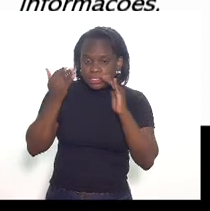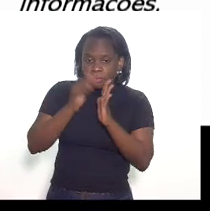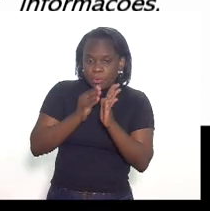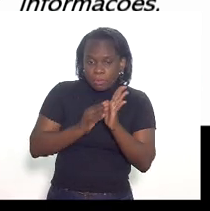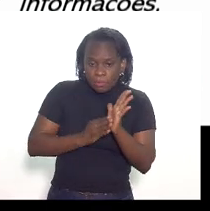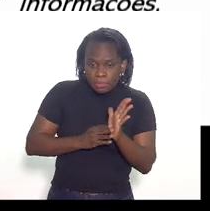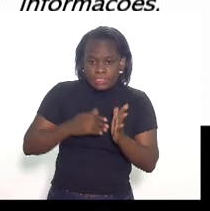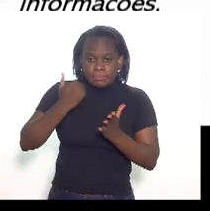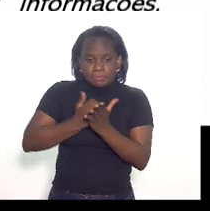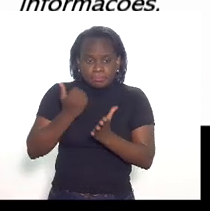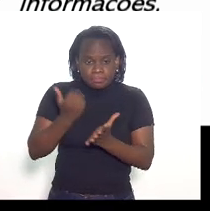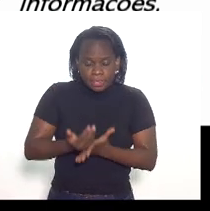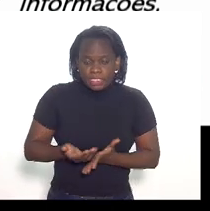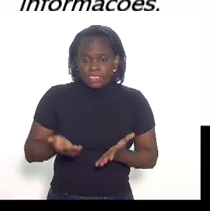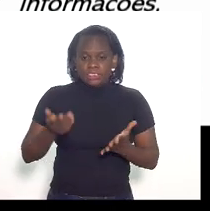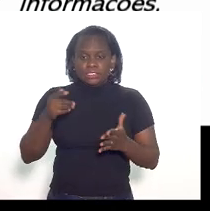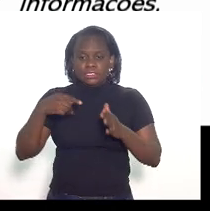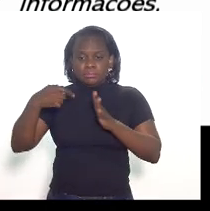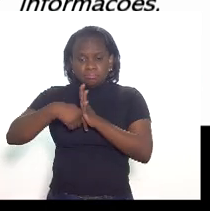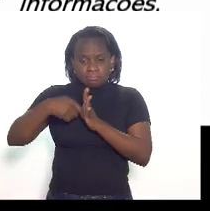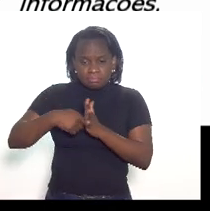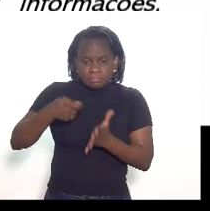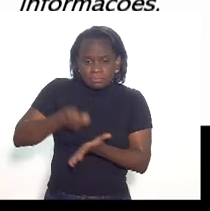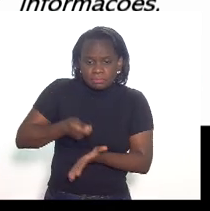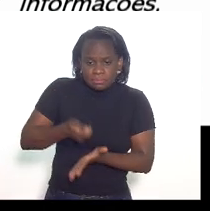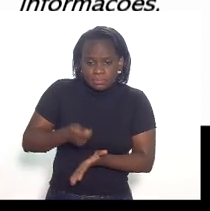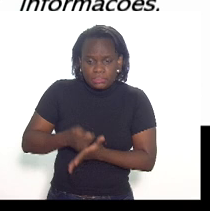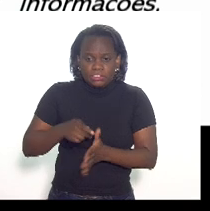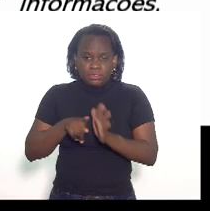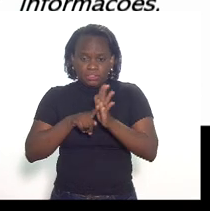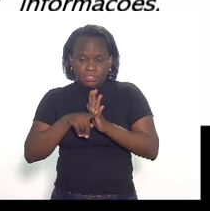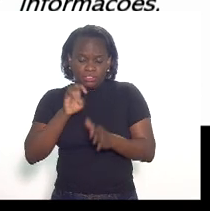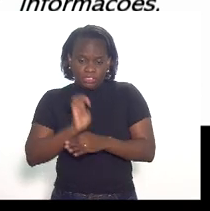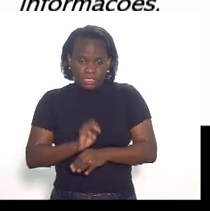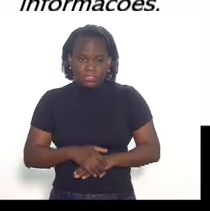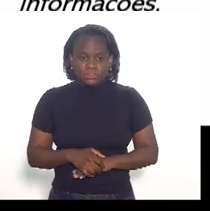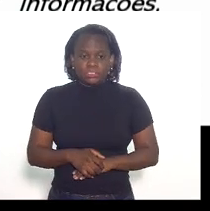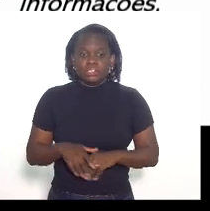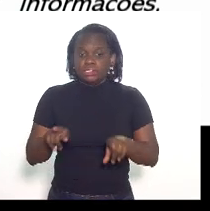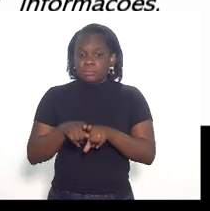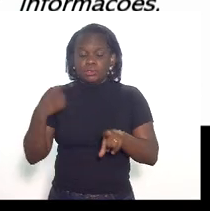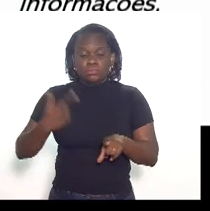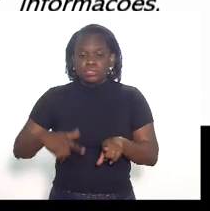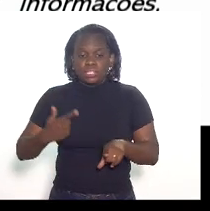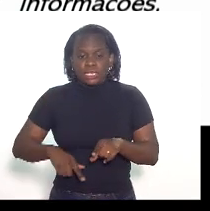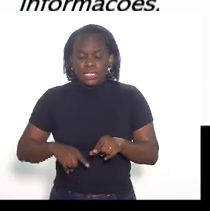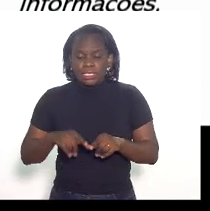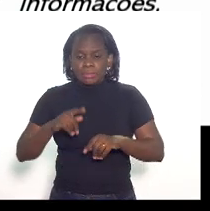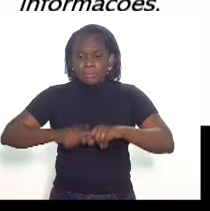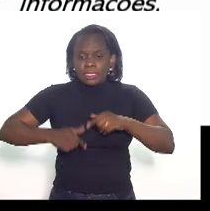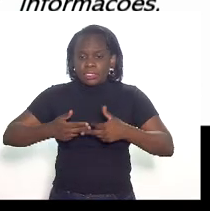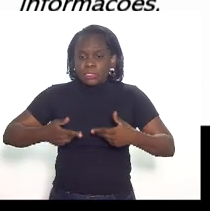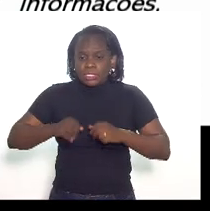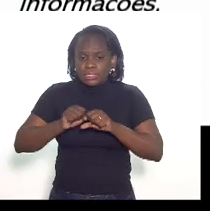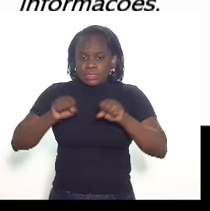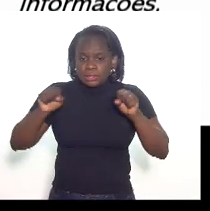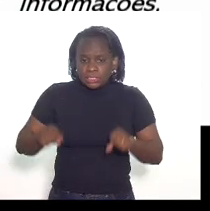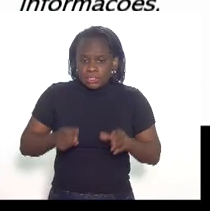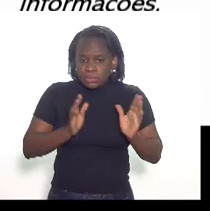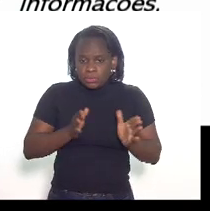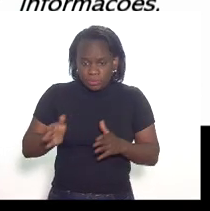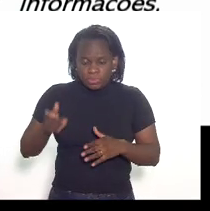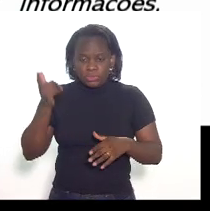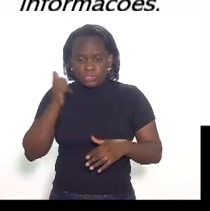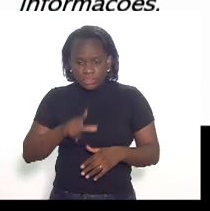de informações mais detalhadas exigidas pela fiscalização estadual não há uma ferramenta sistêmica que garanta